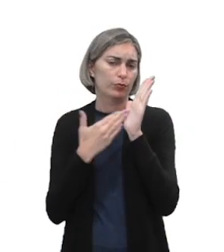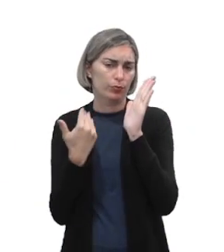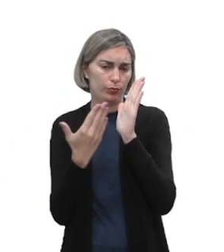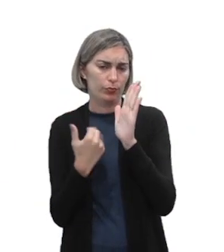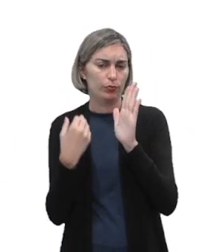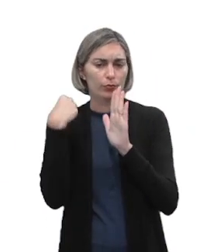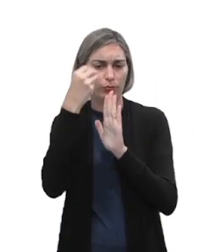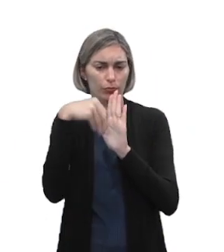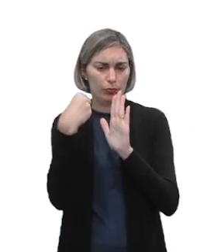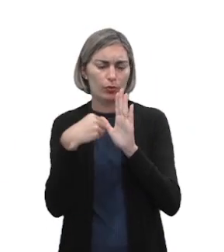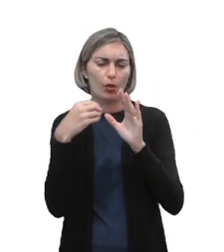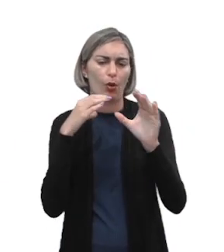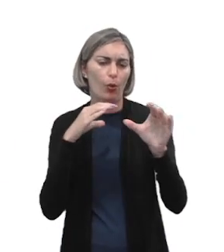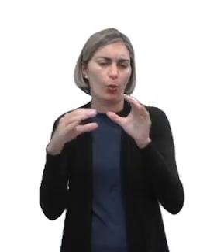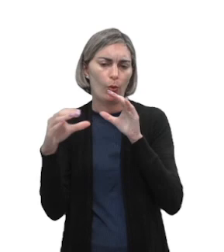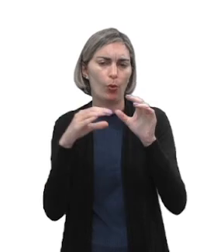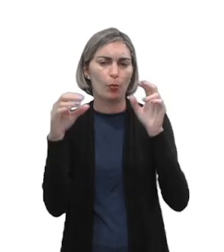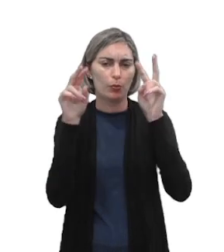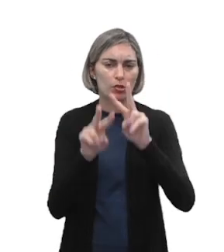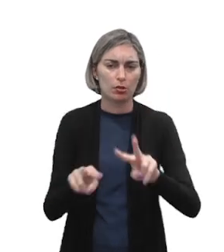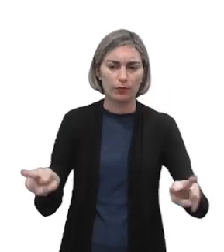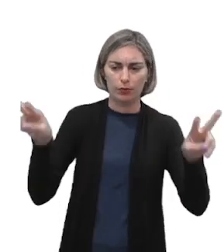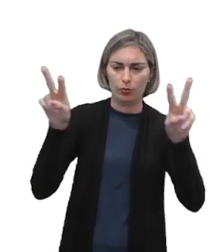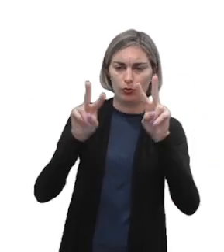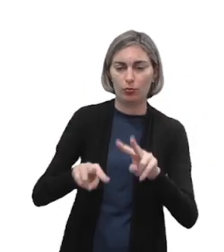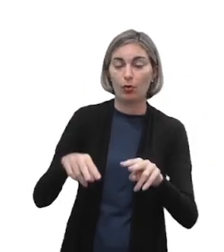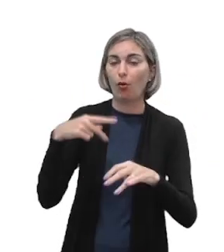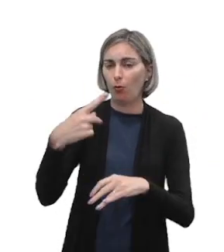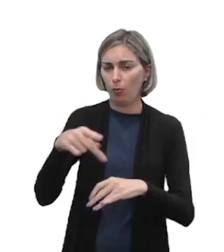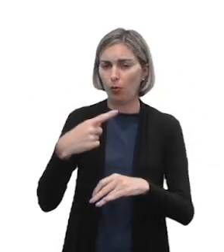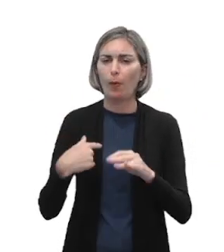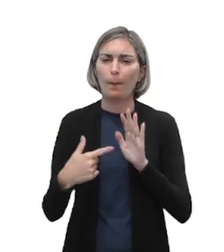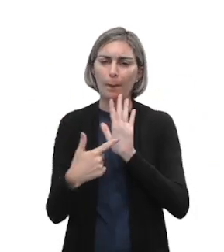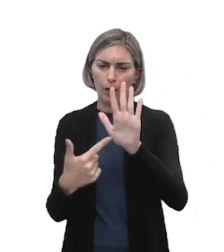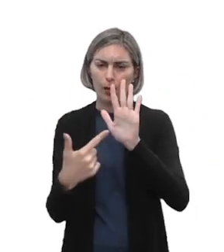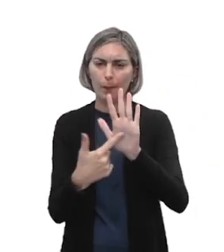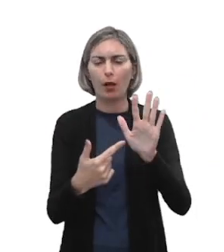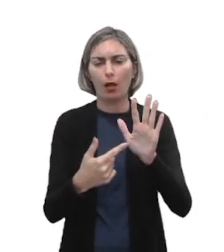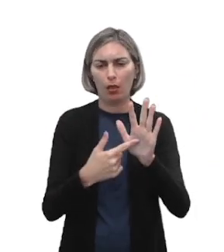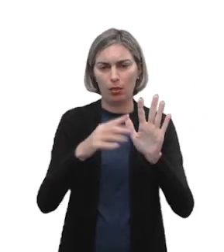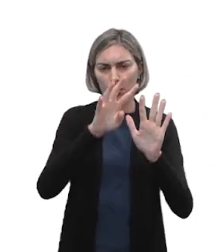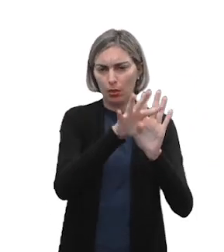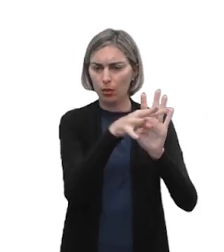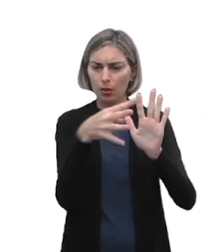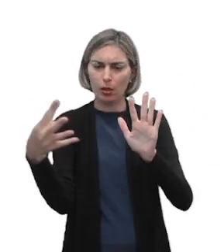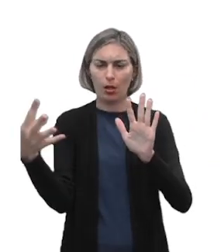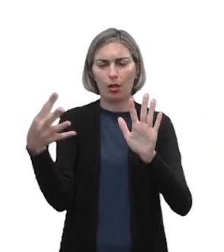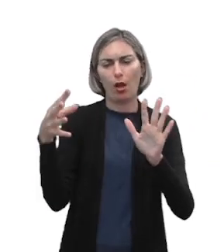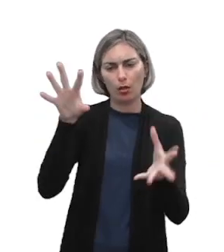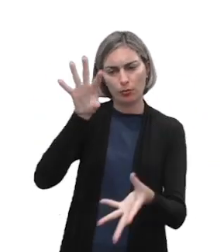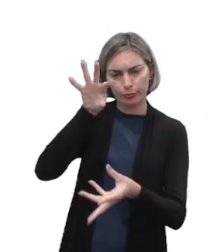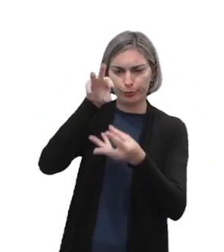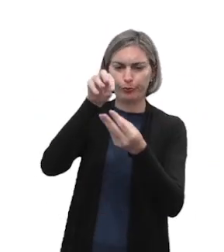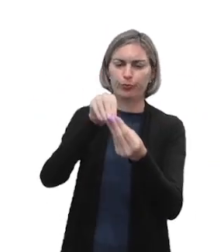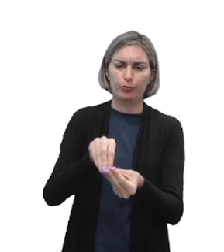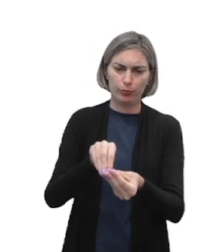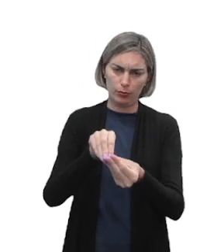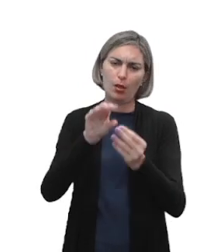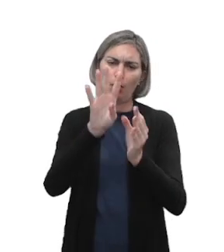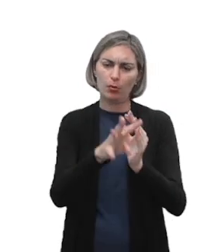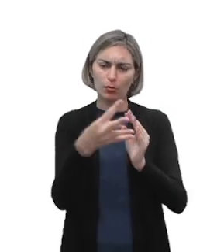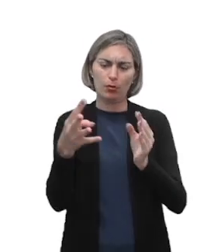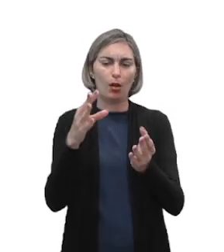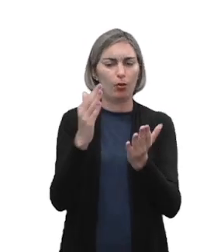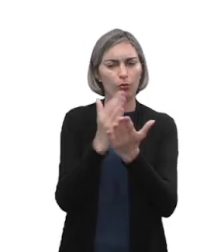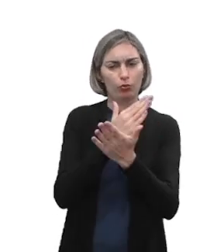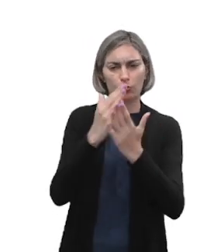que é design e comunicação visual, ele vem apresentando o diagrama e resumindo este diagrama em